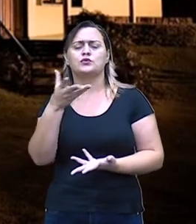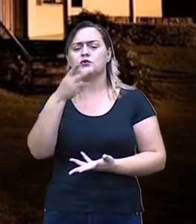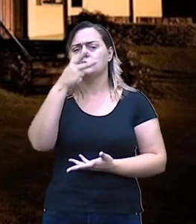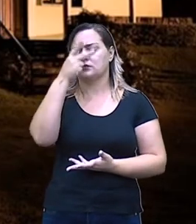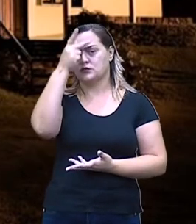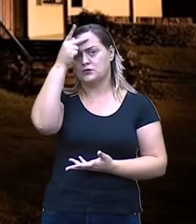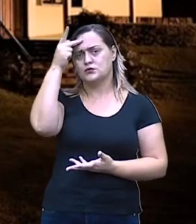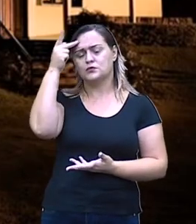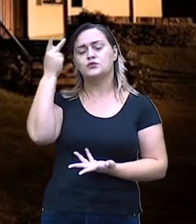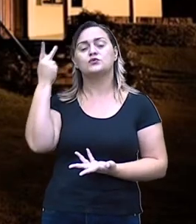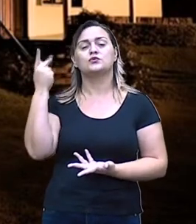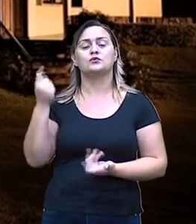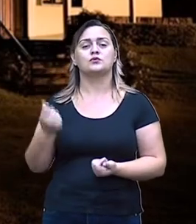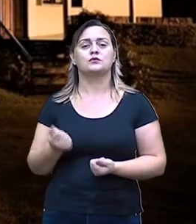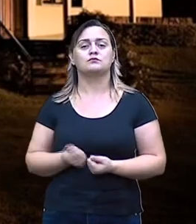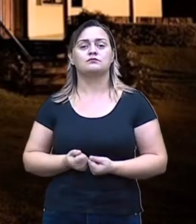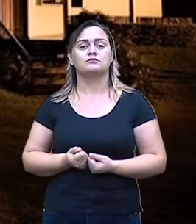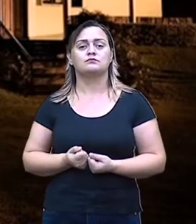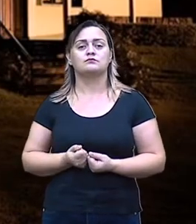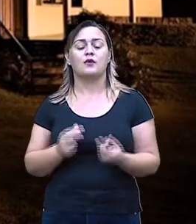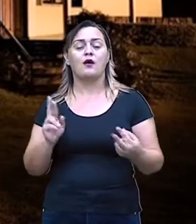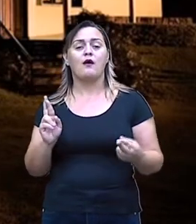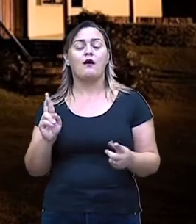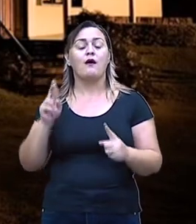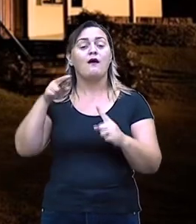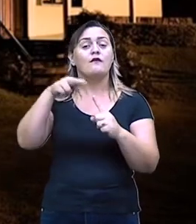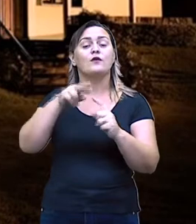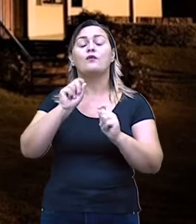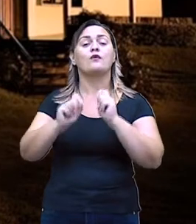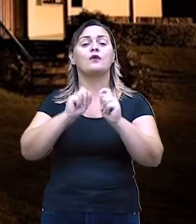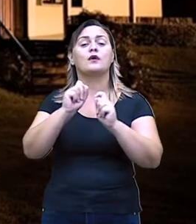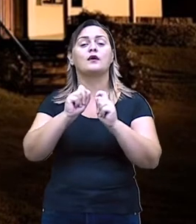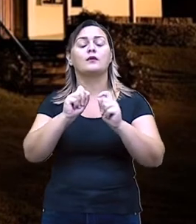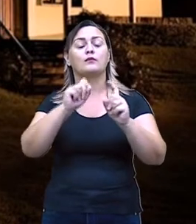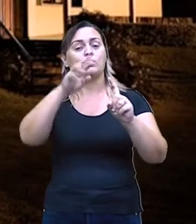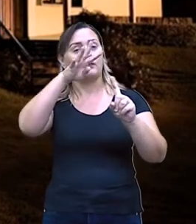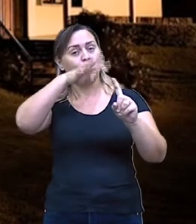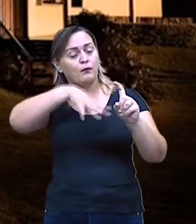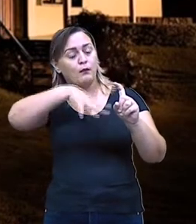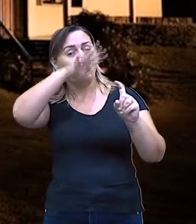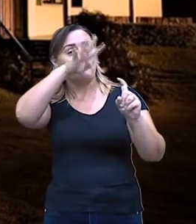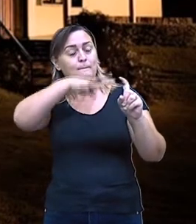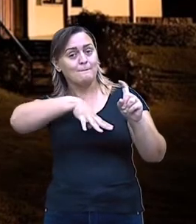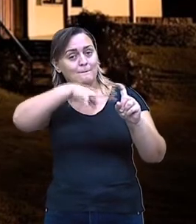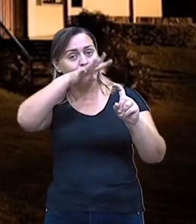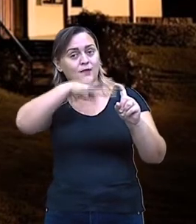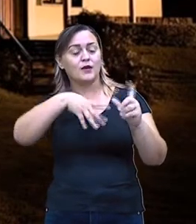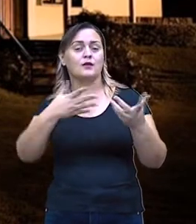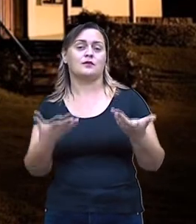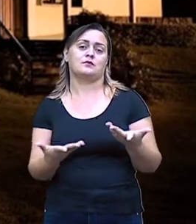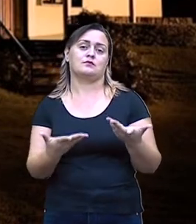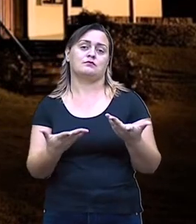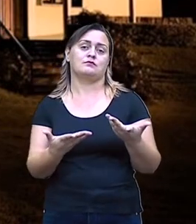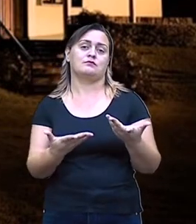Ao mito. Isso porque são relatos que utilizam da simbologia de Deus e heróis